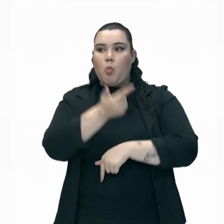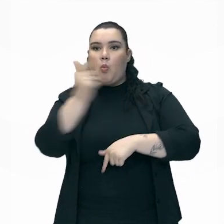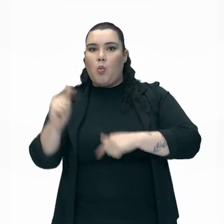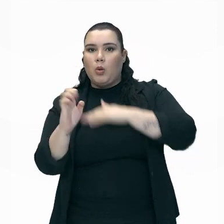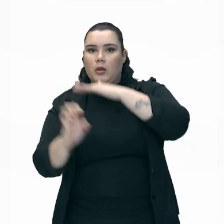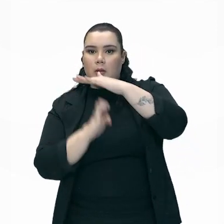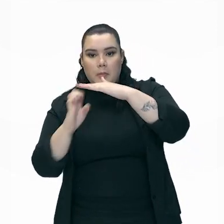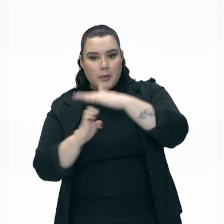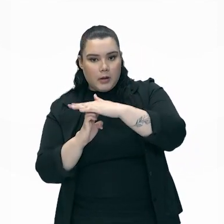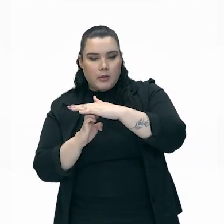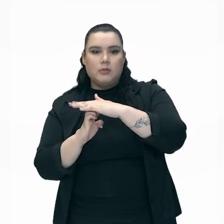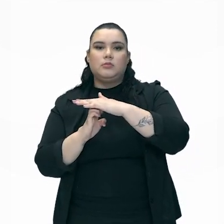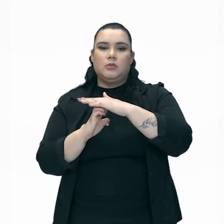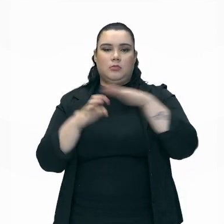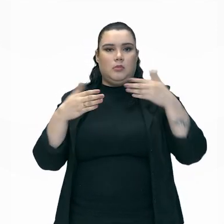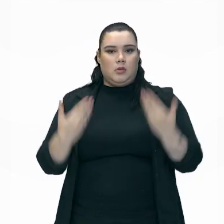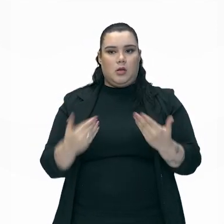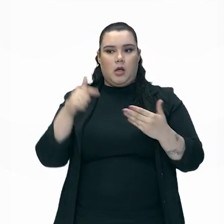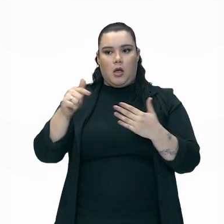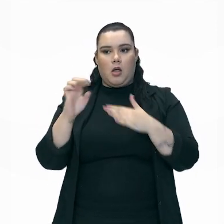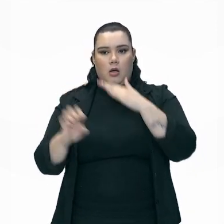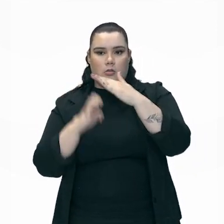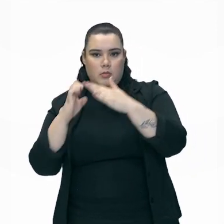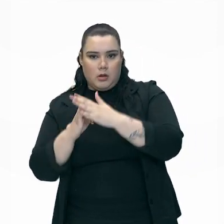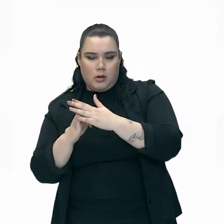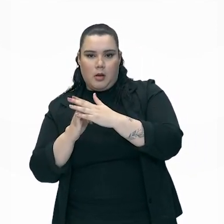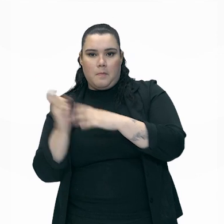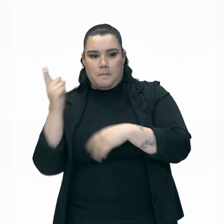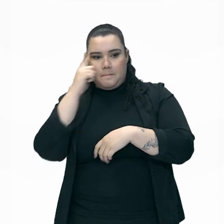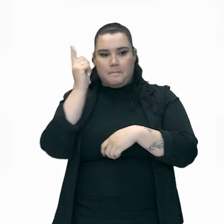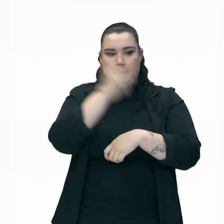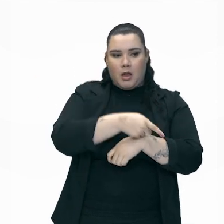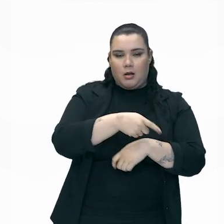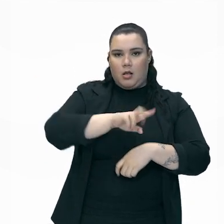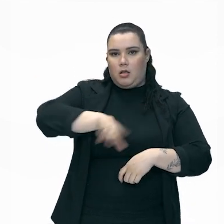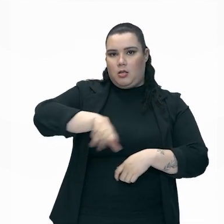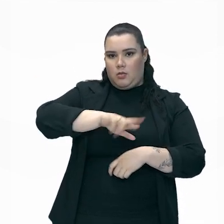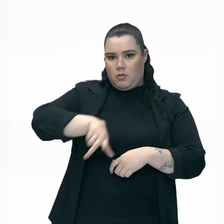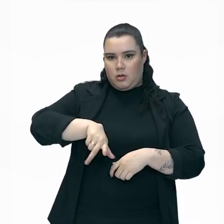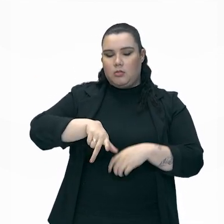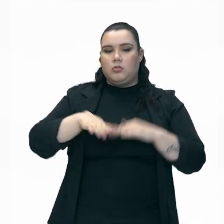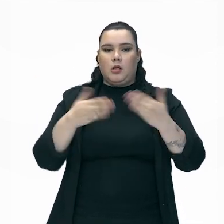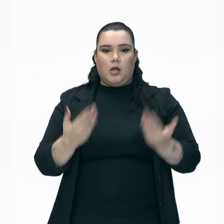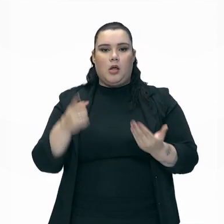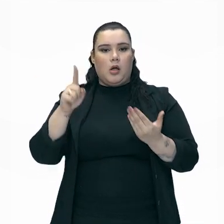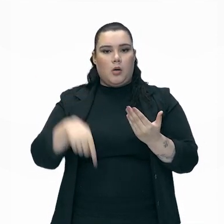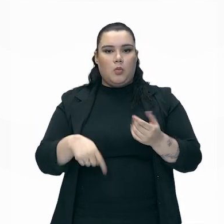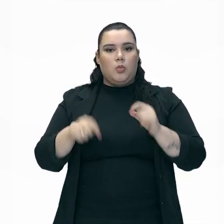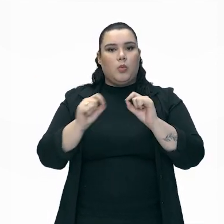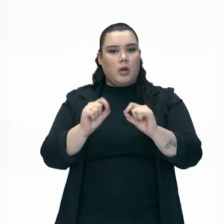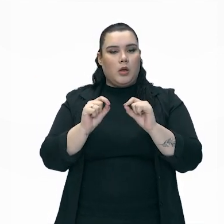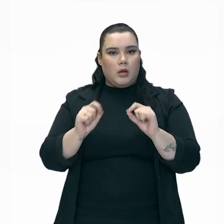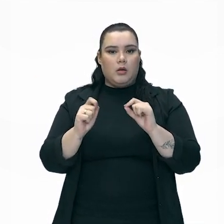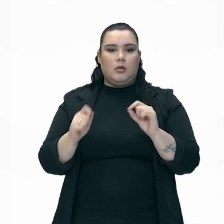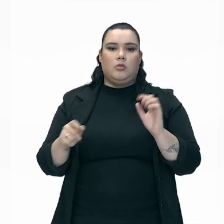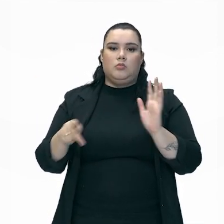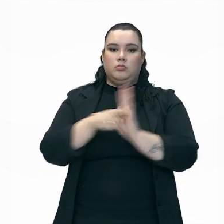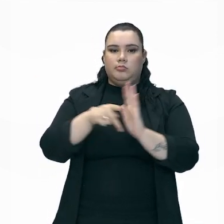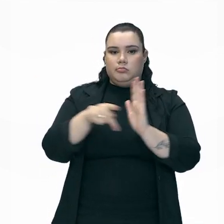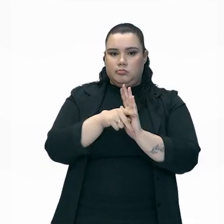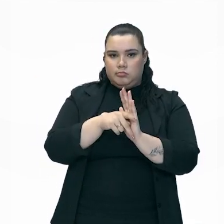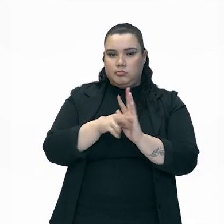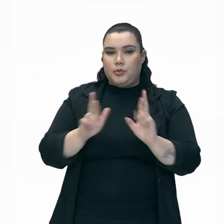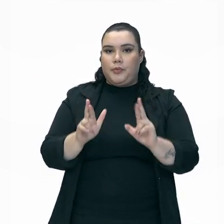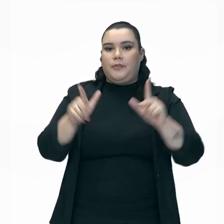serviço. E aquela empresa não tem domínio sobre aquela outra empresa, ela fica com todo um núcleo